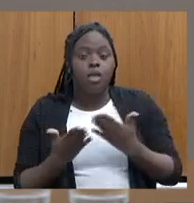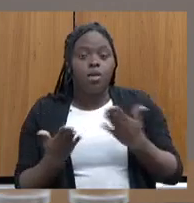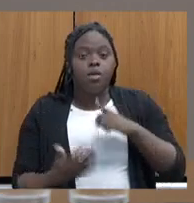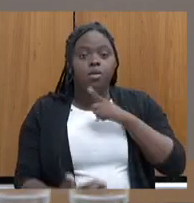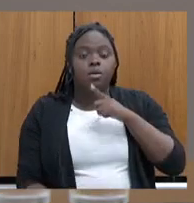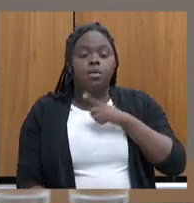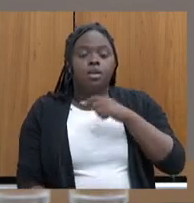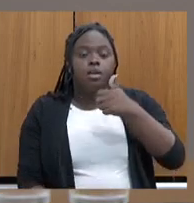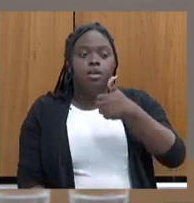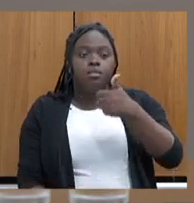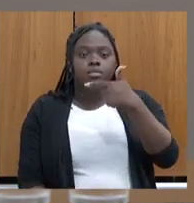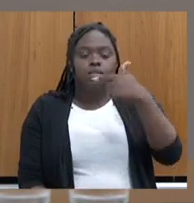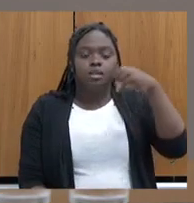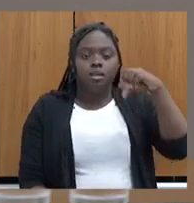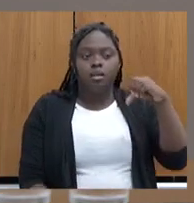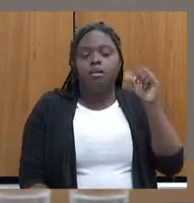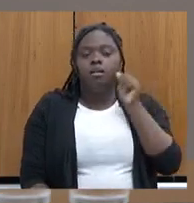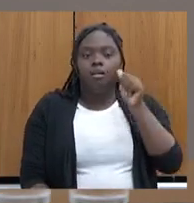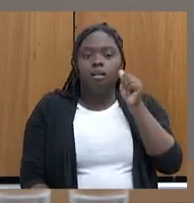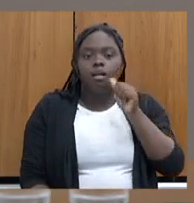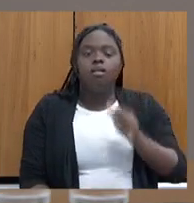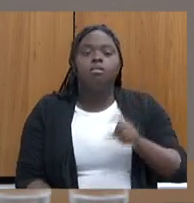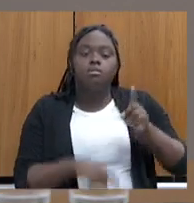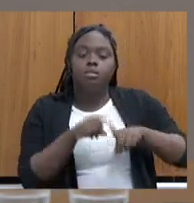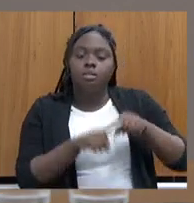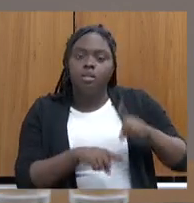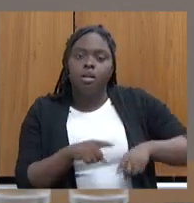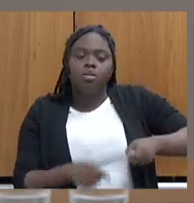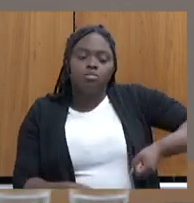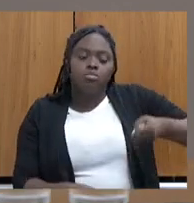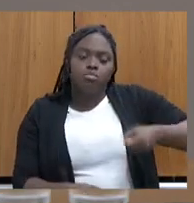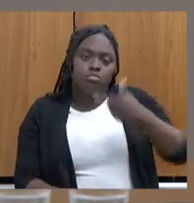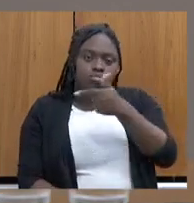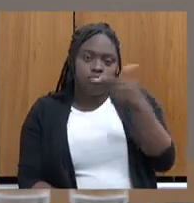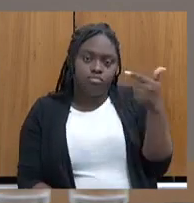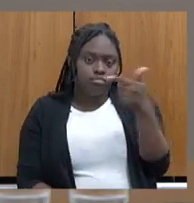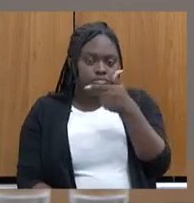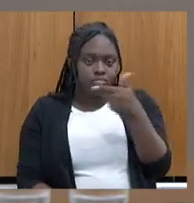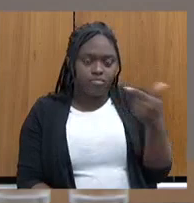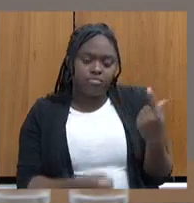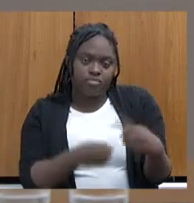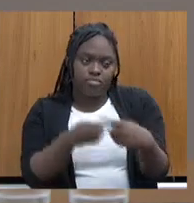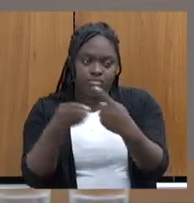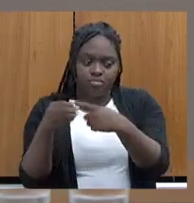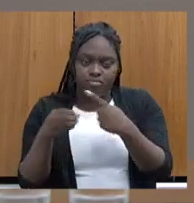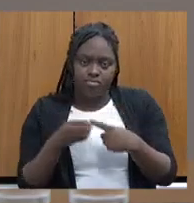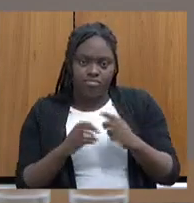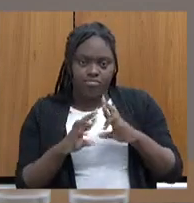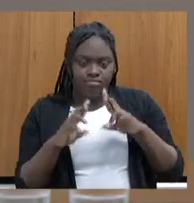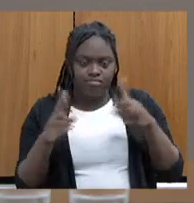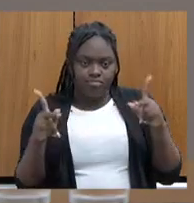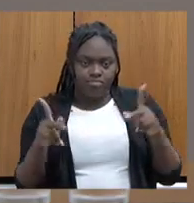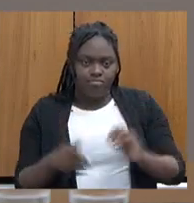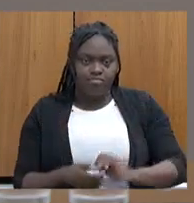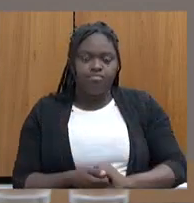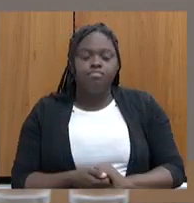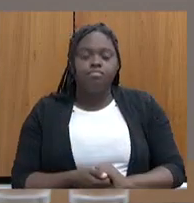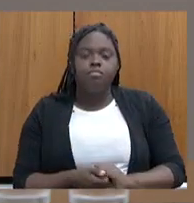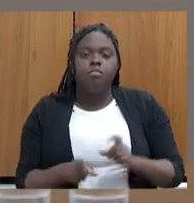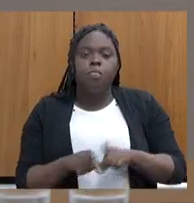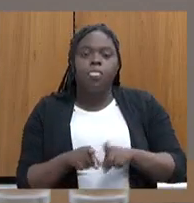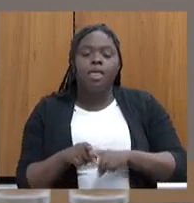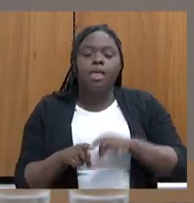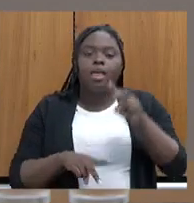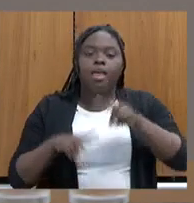profissional, bolsa auxílio, materiais e insumos em 22 municípios. Por favor. Medidas de reparação da